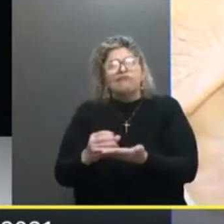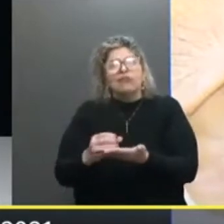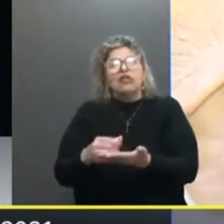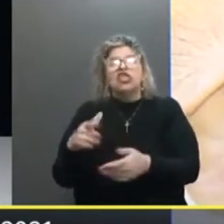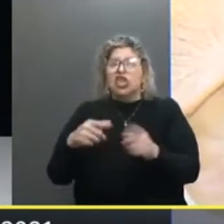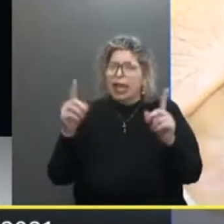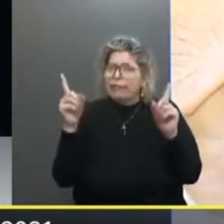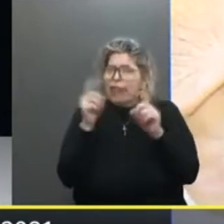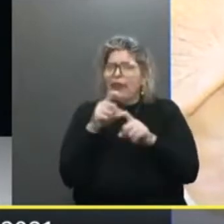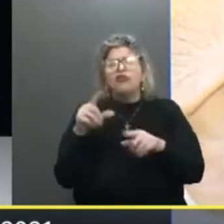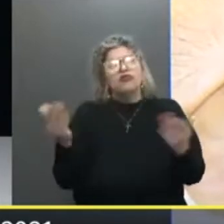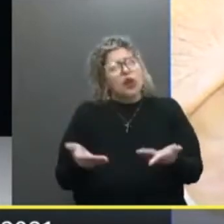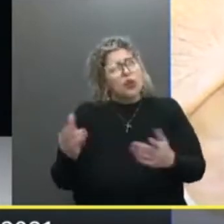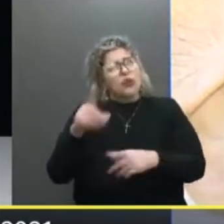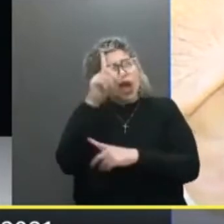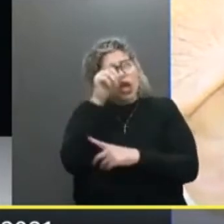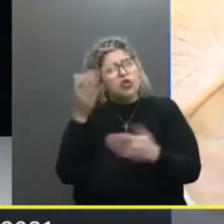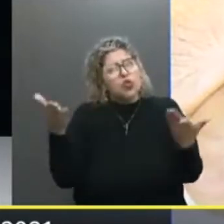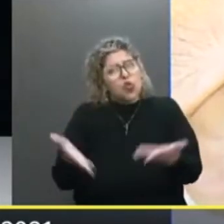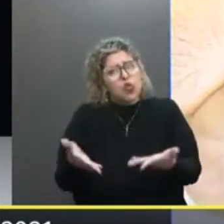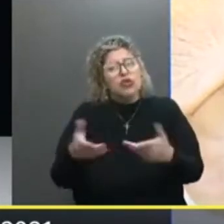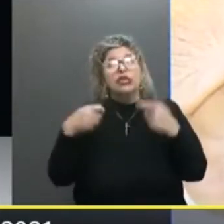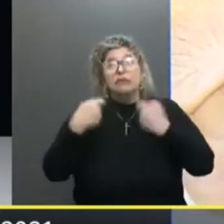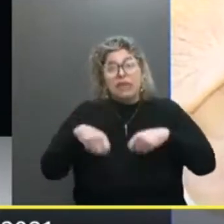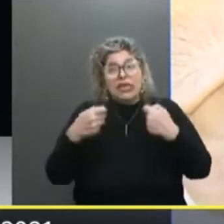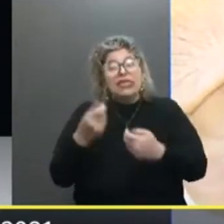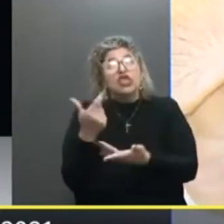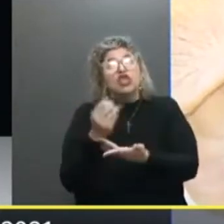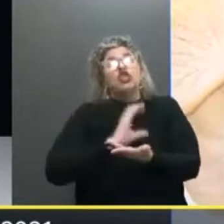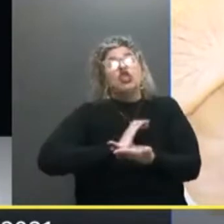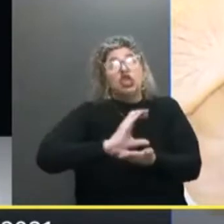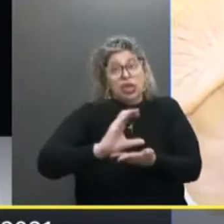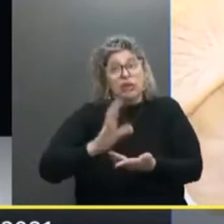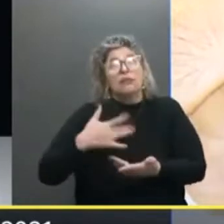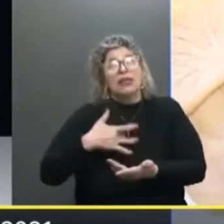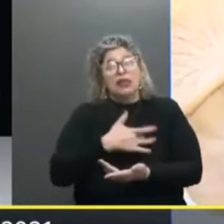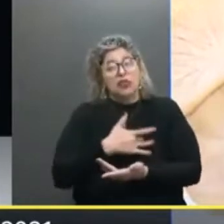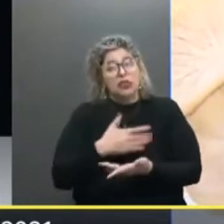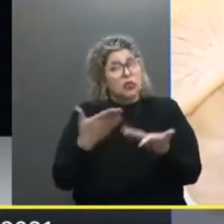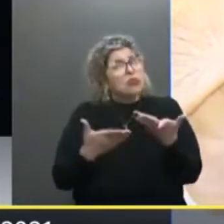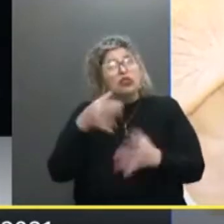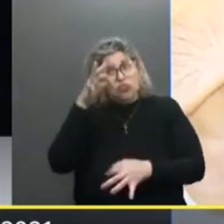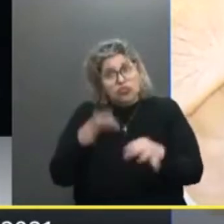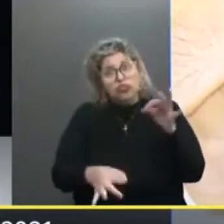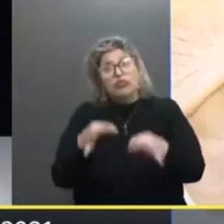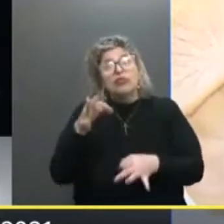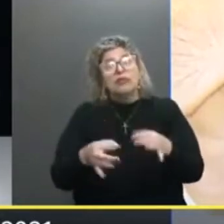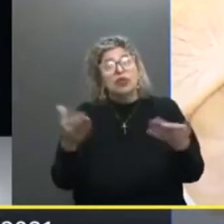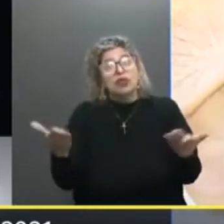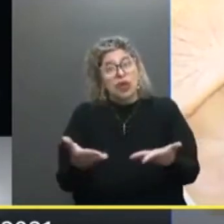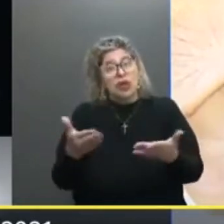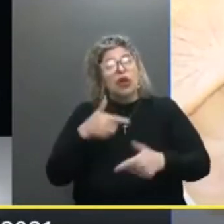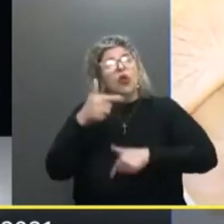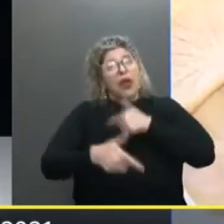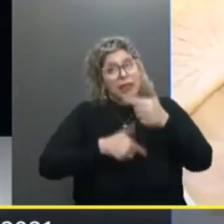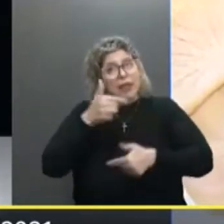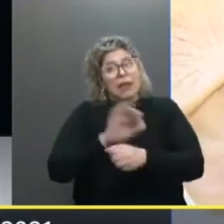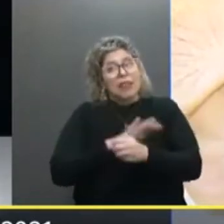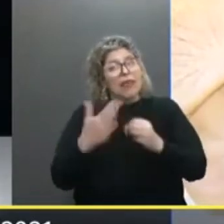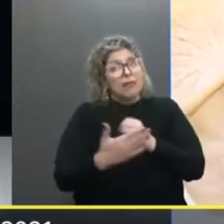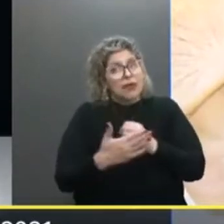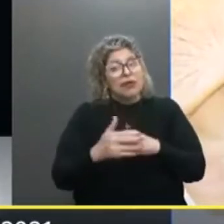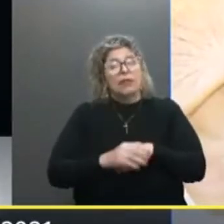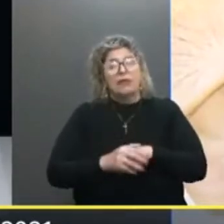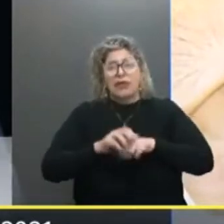Que já está Em dificuldade E que portanto Precisa de recursos Para a saúde Justamente por isso O nosso trabalho Da pandemia